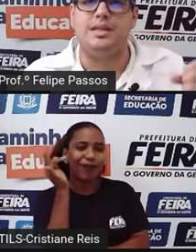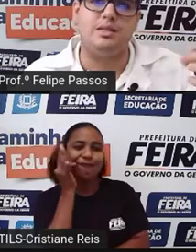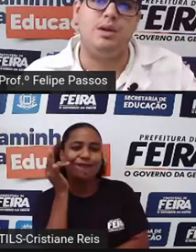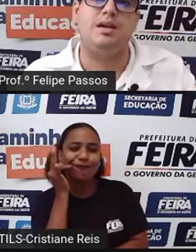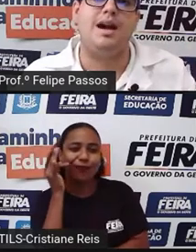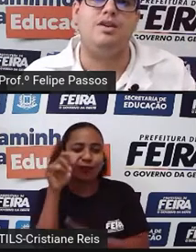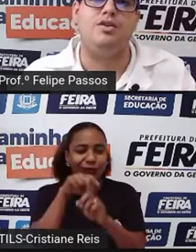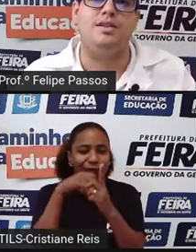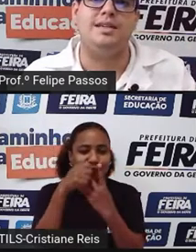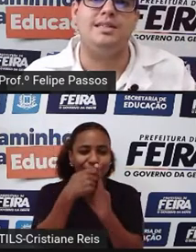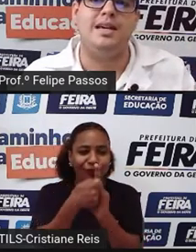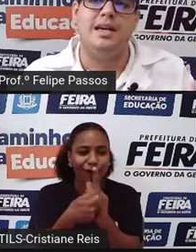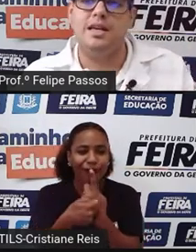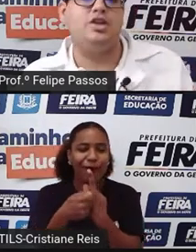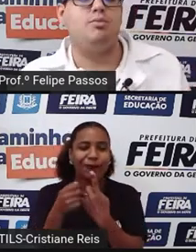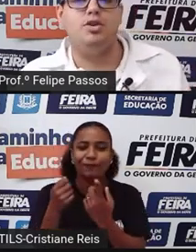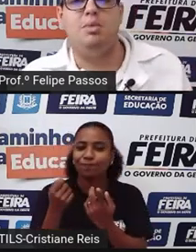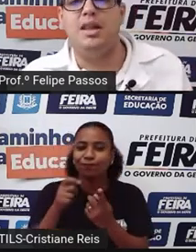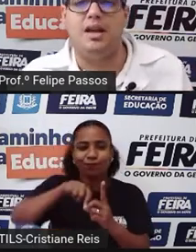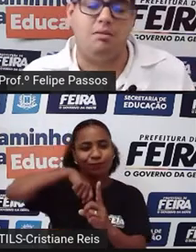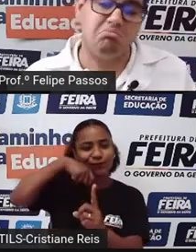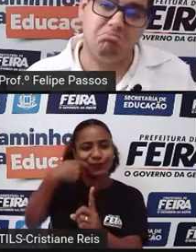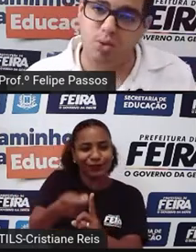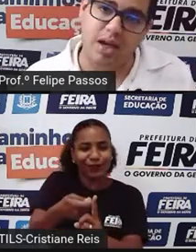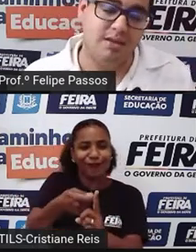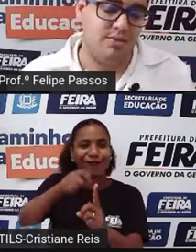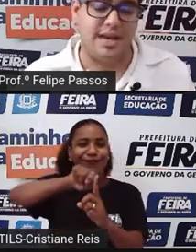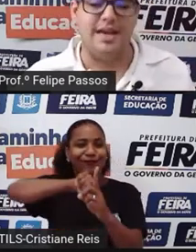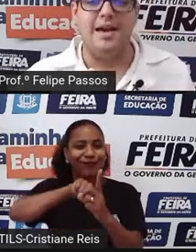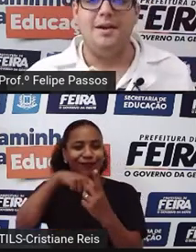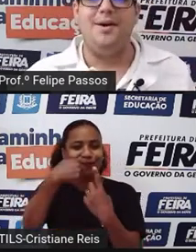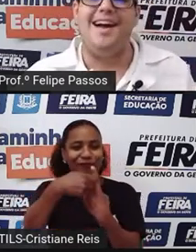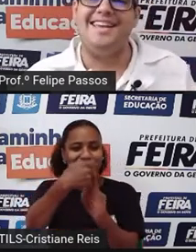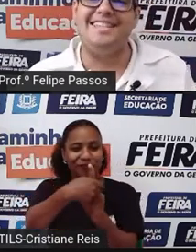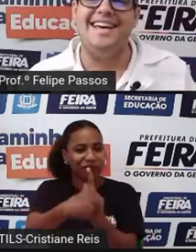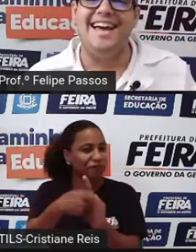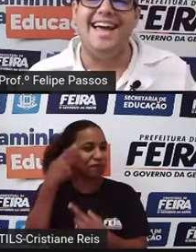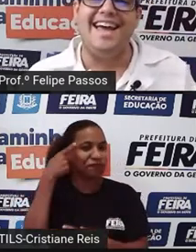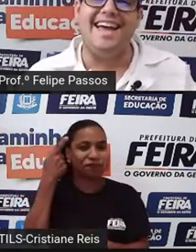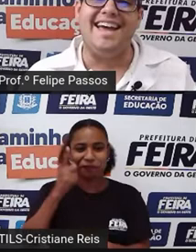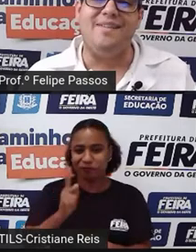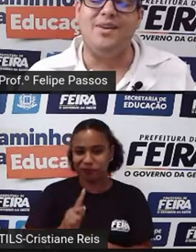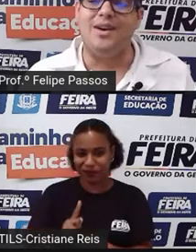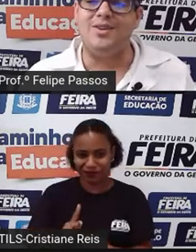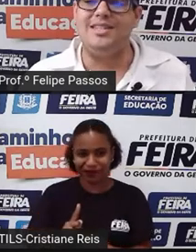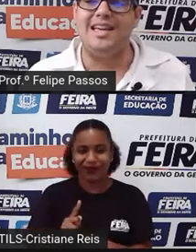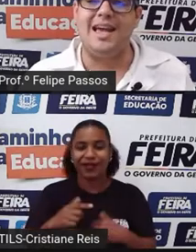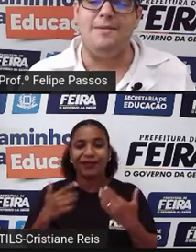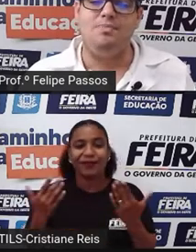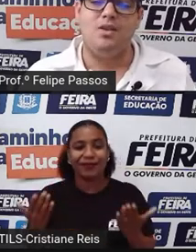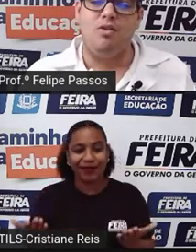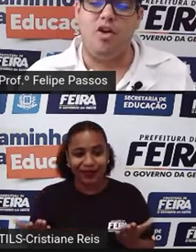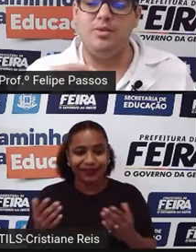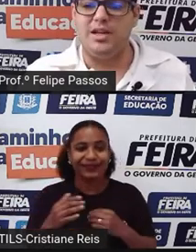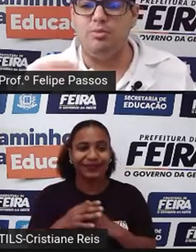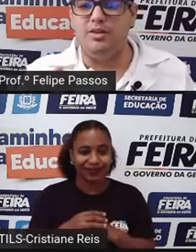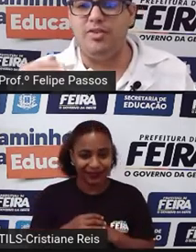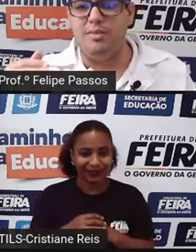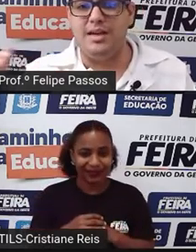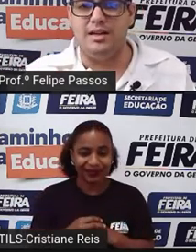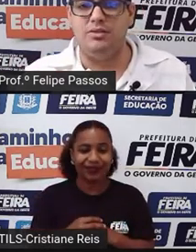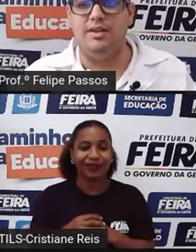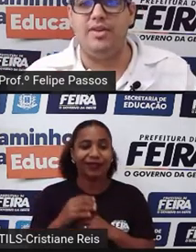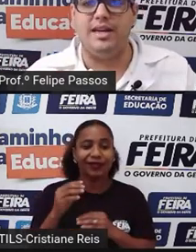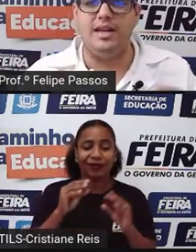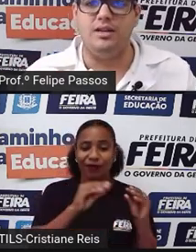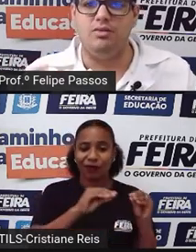docinhas, bem carnosas, e ele chamou de banana. Por quê? Não sei. Mas, o que eu quero dizer é, conforme o ser humano foi